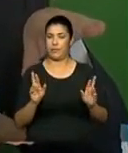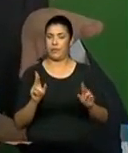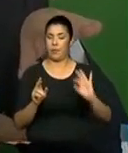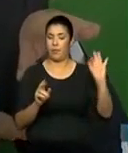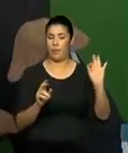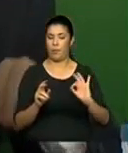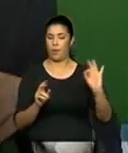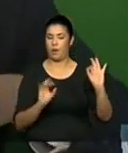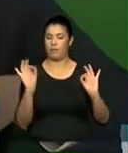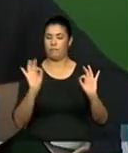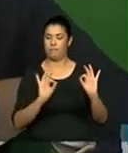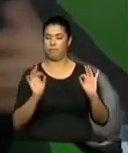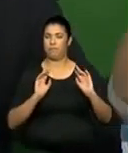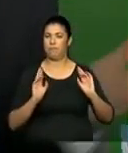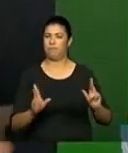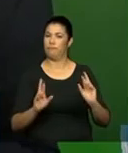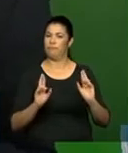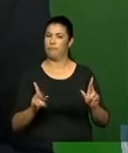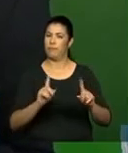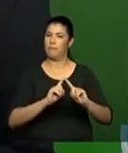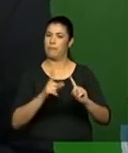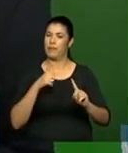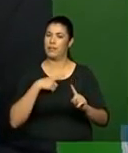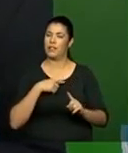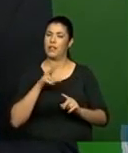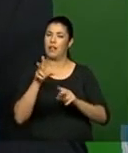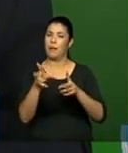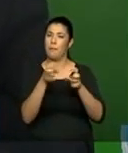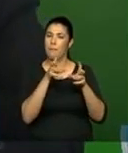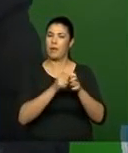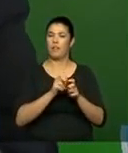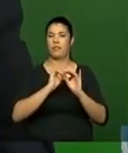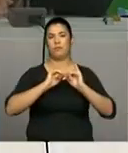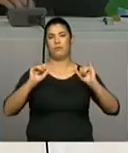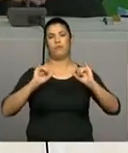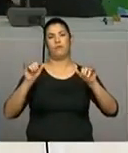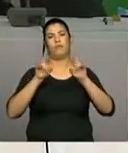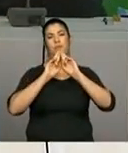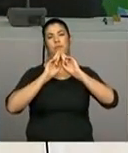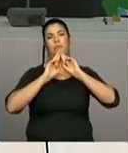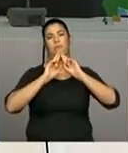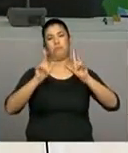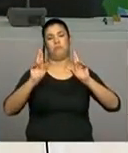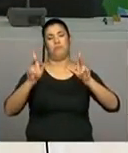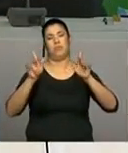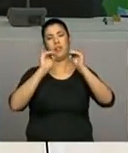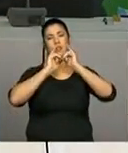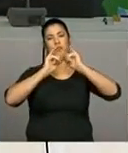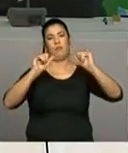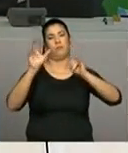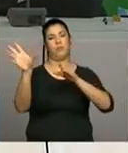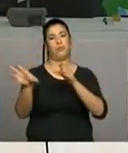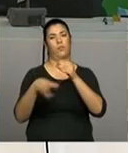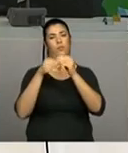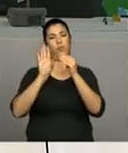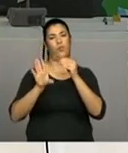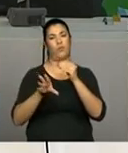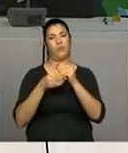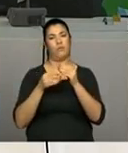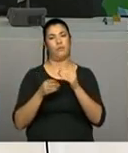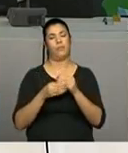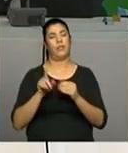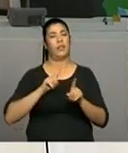um dos meios que ela se informa. Portanto, mas ela se informa por várias formas. É isso. Isso, e também complementando que é o seguinte,